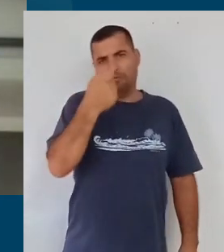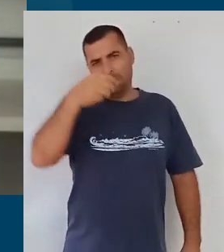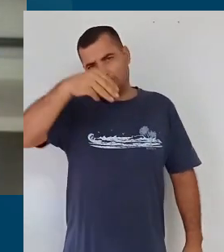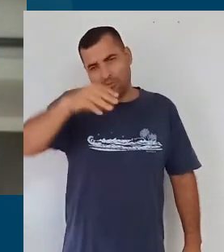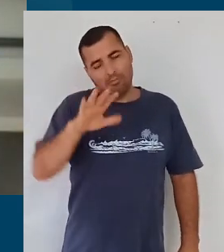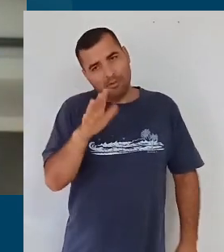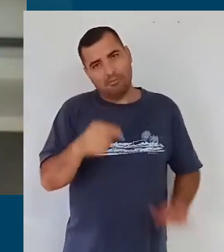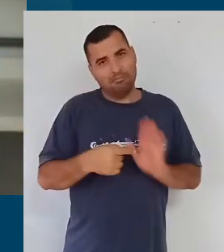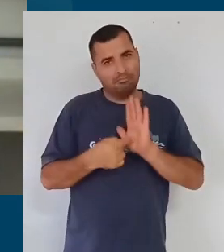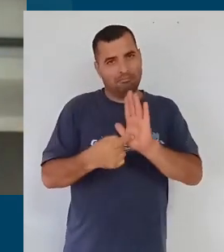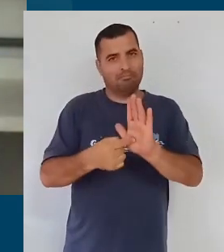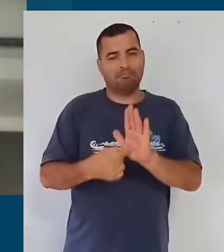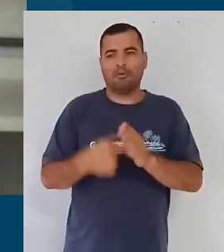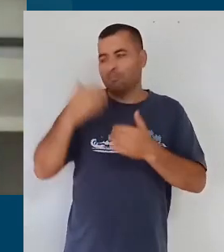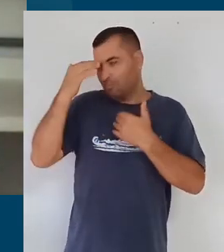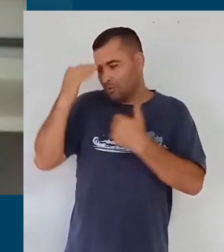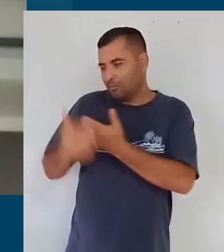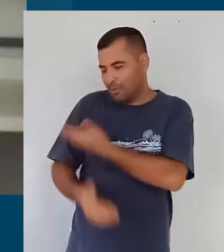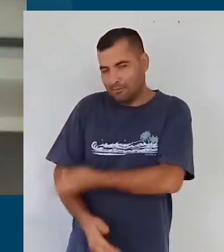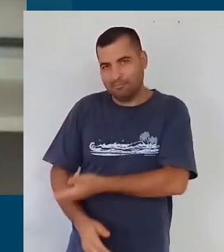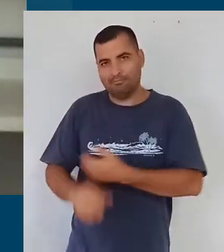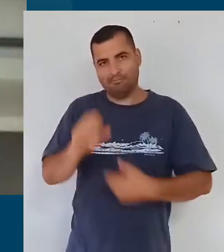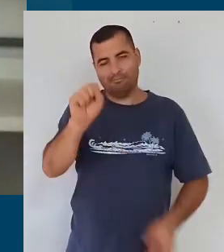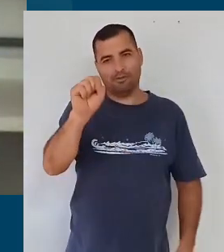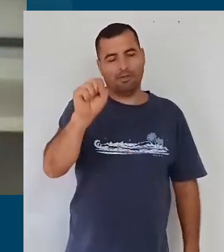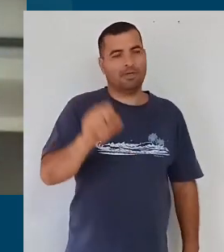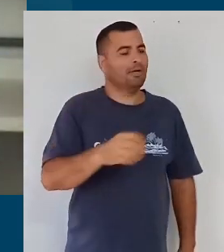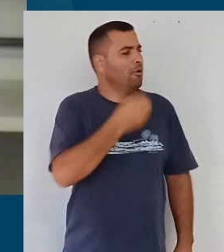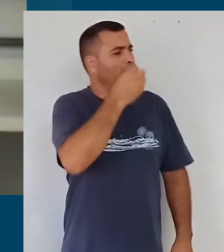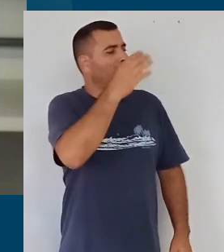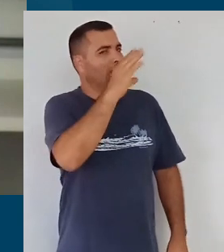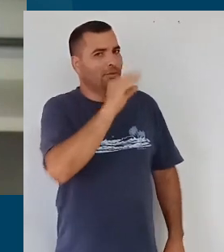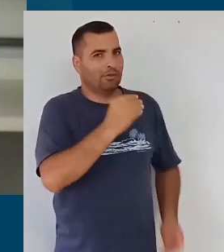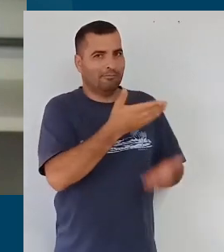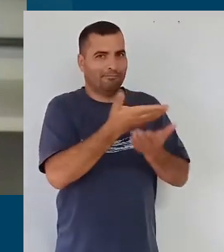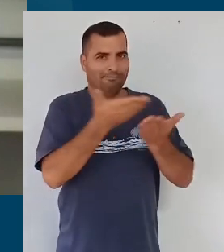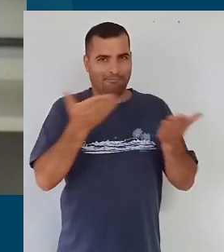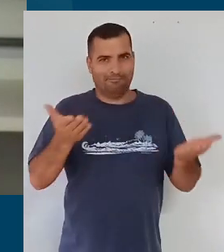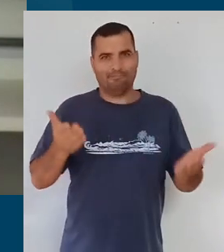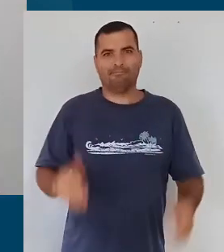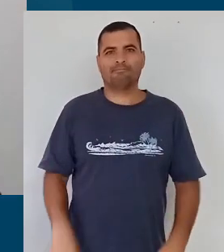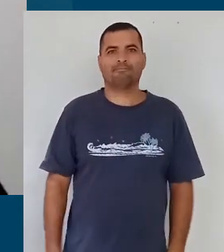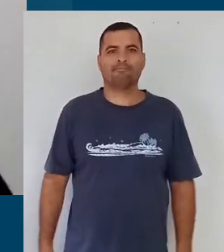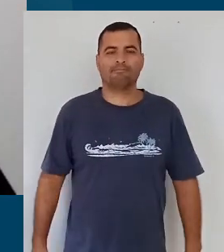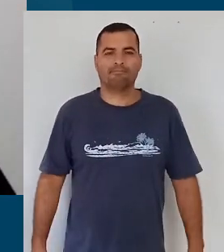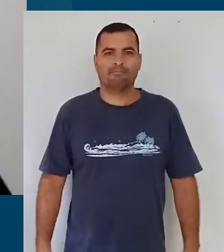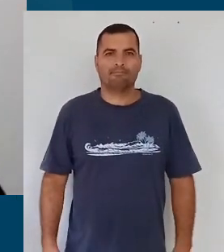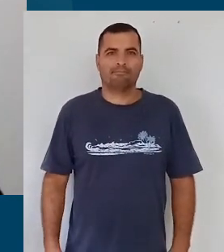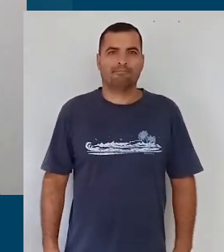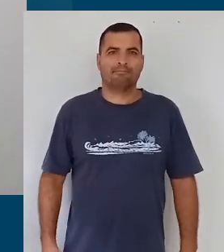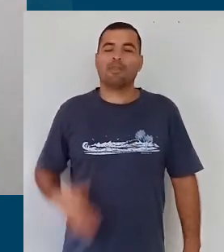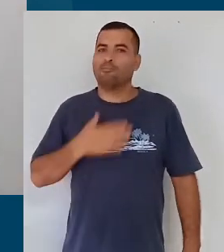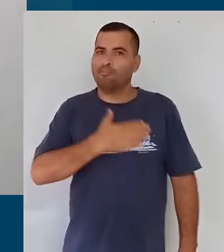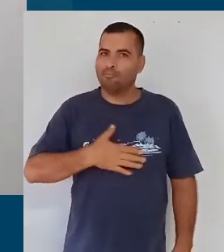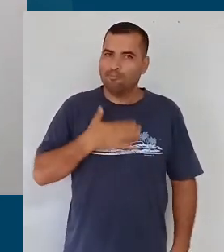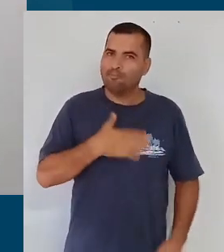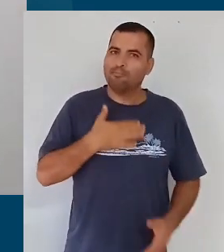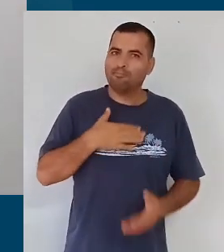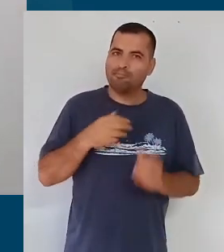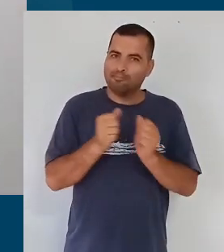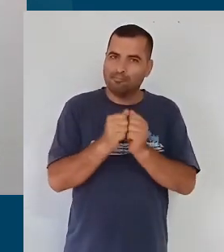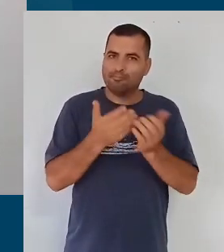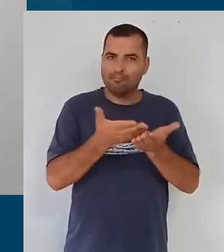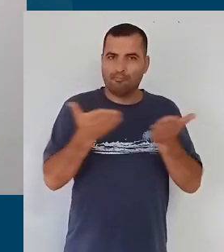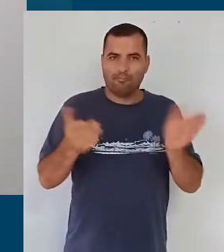das apresentações. Obrigado, Sônia. Boa noite a todos e todas. É um prazer estar